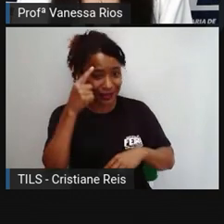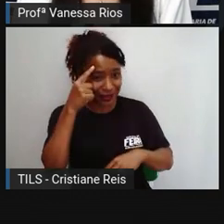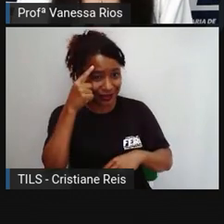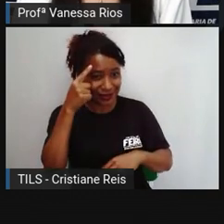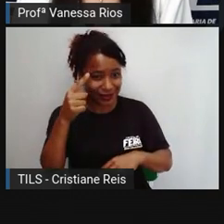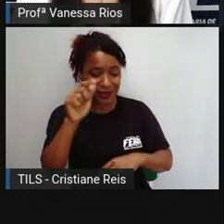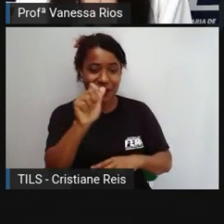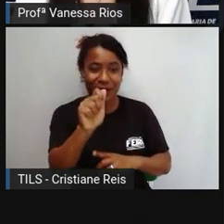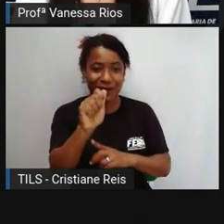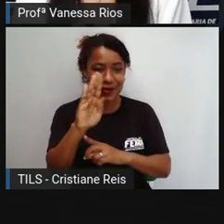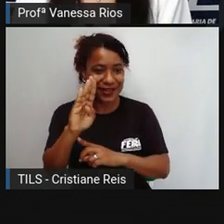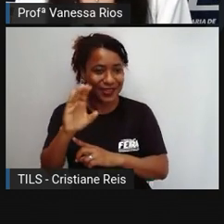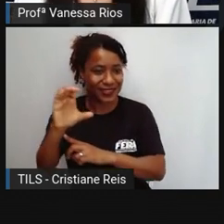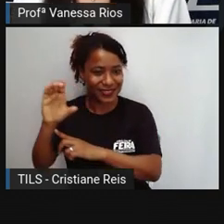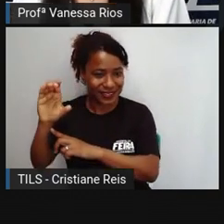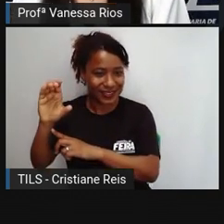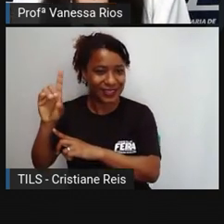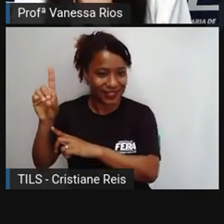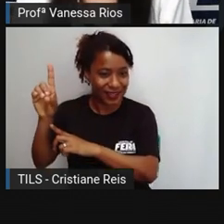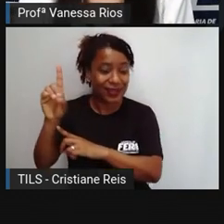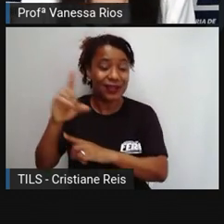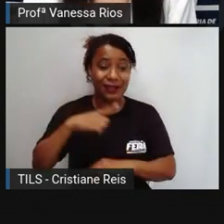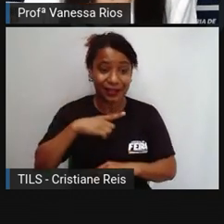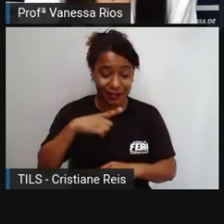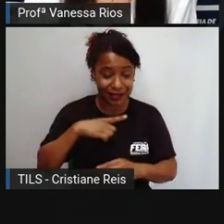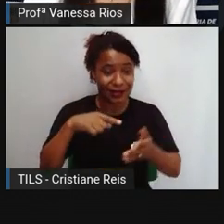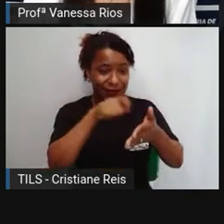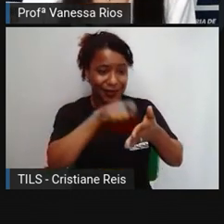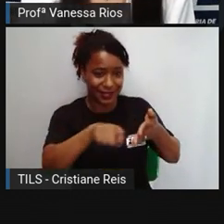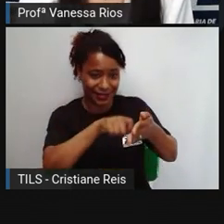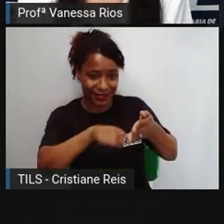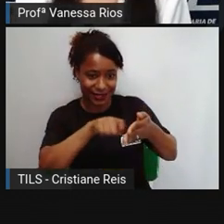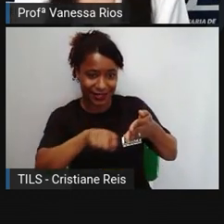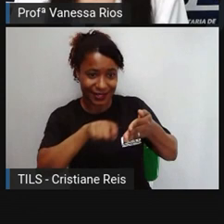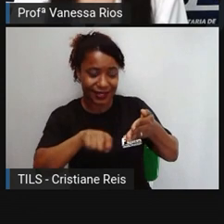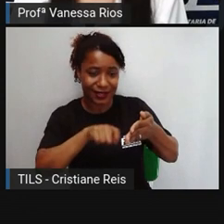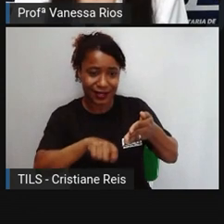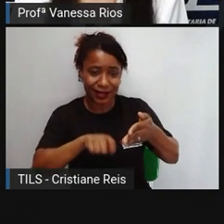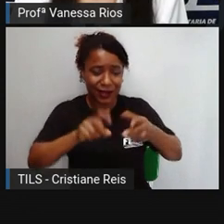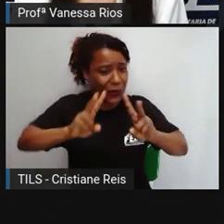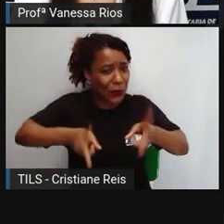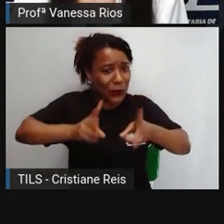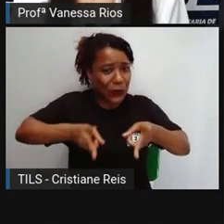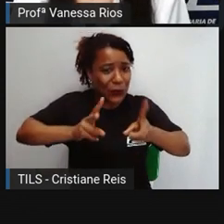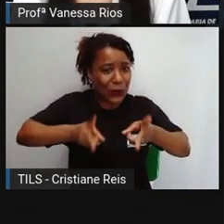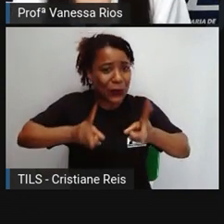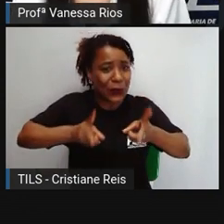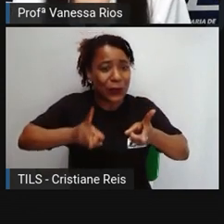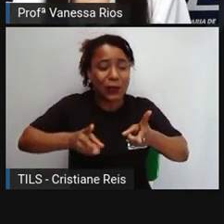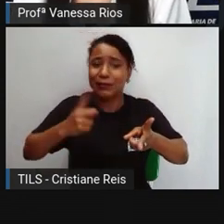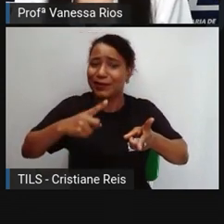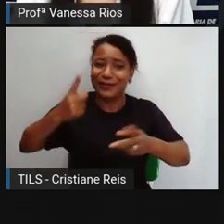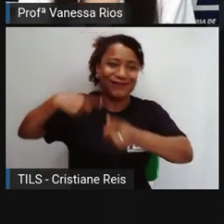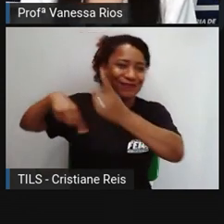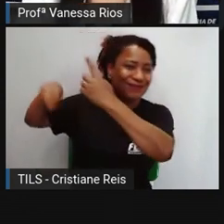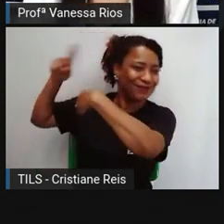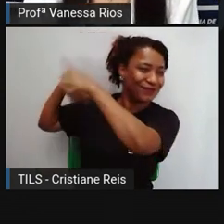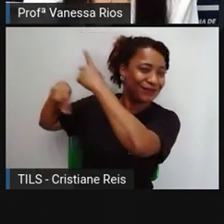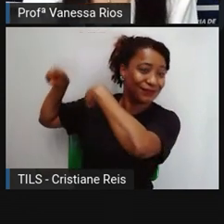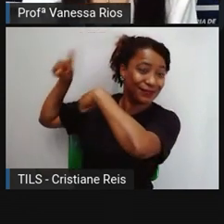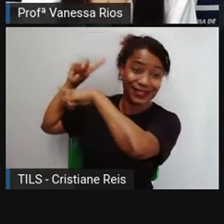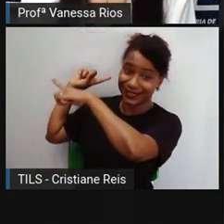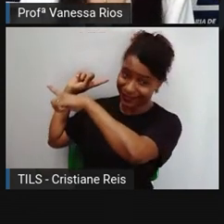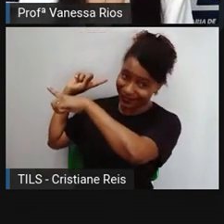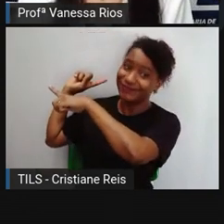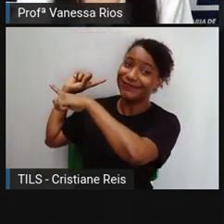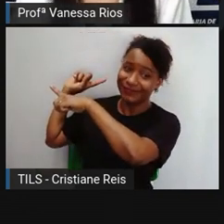como a gente se comunica de forma escrita atualmente, nem sempre foi desse mesmo jeito. Então em algum momento da